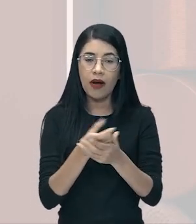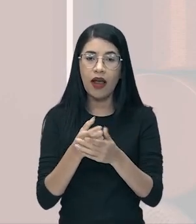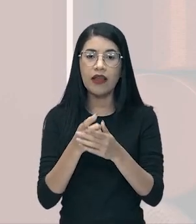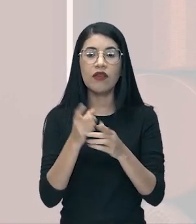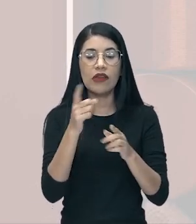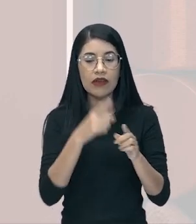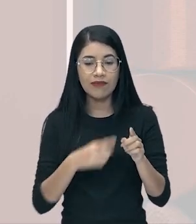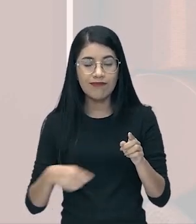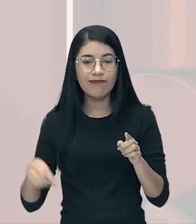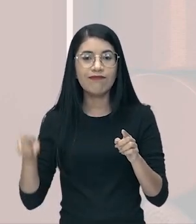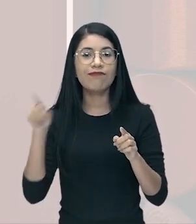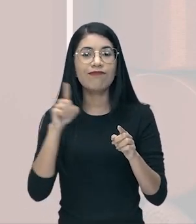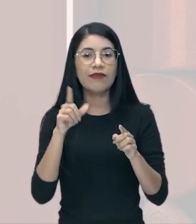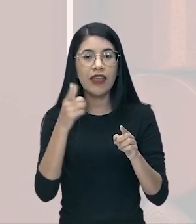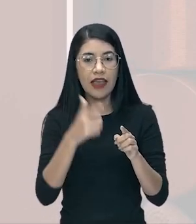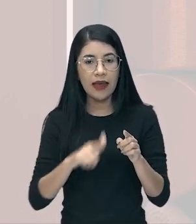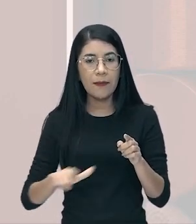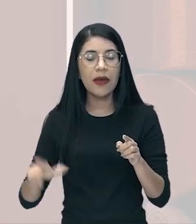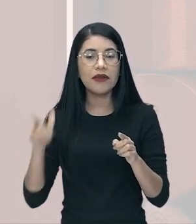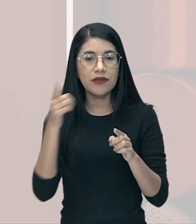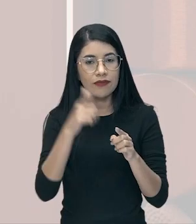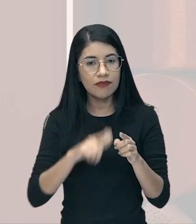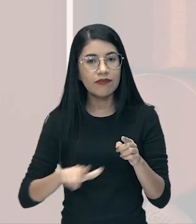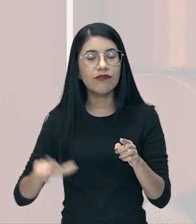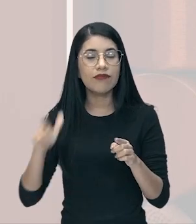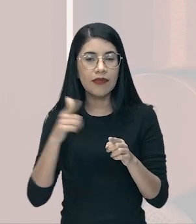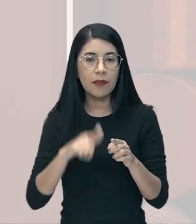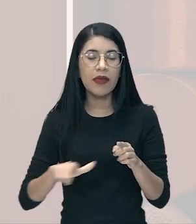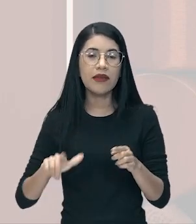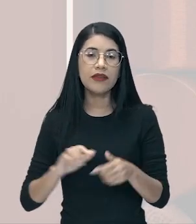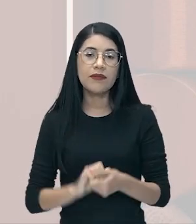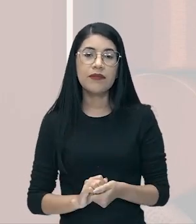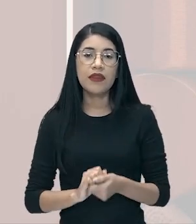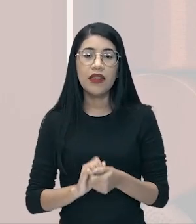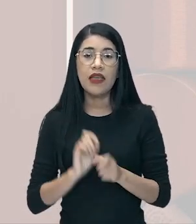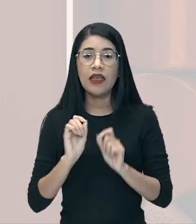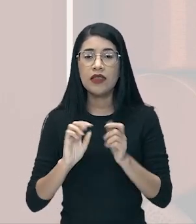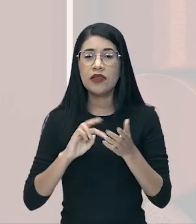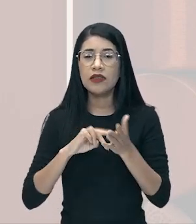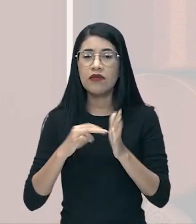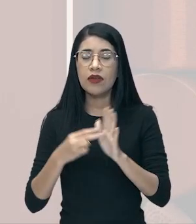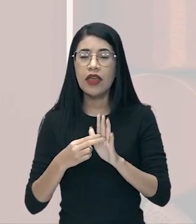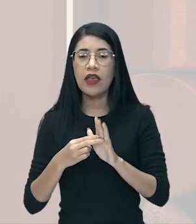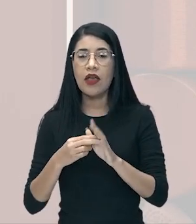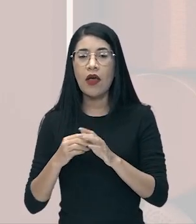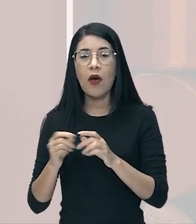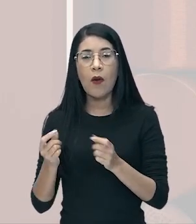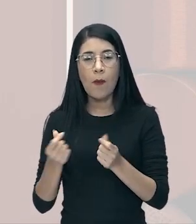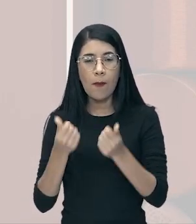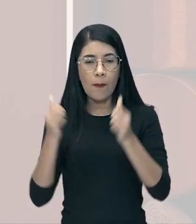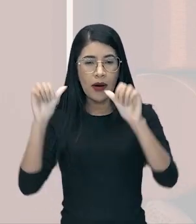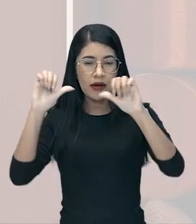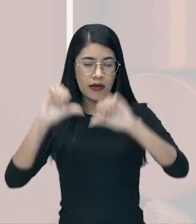vicioso. Galera, isso é uma crise de superprodução. Mais uma vez, eu